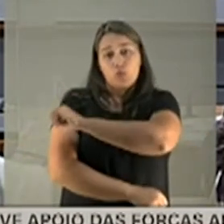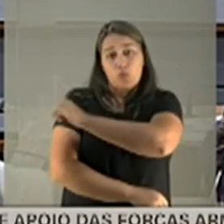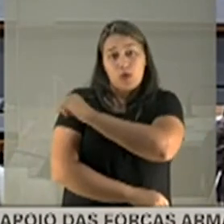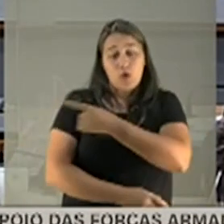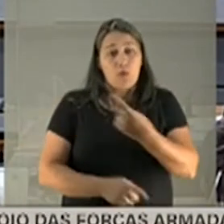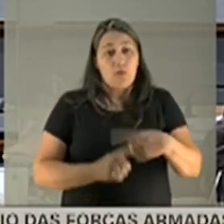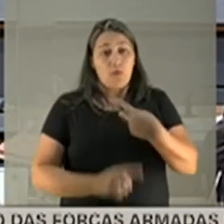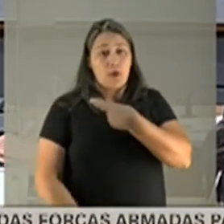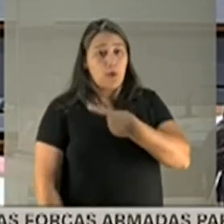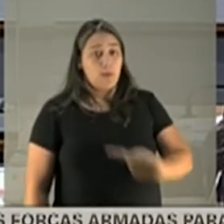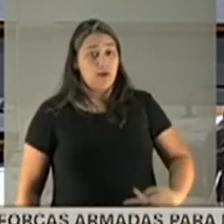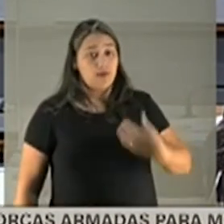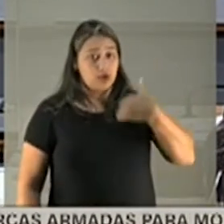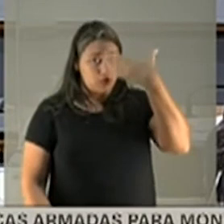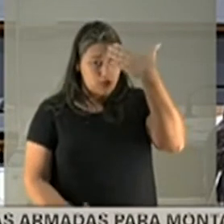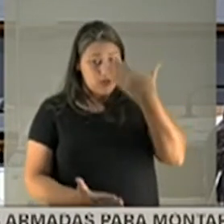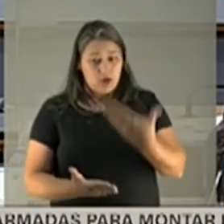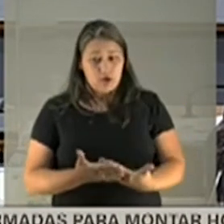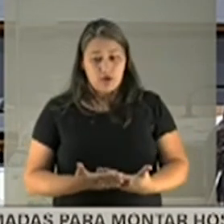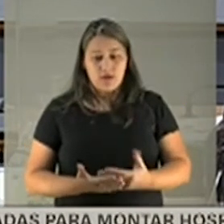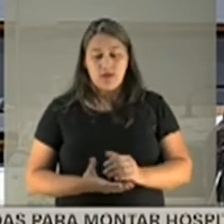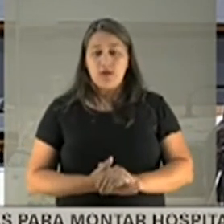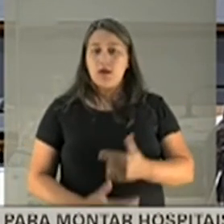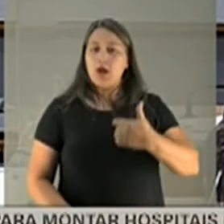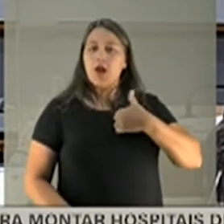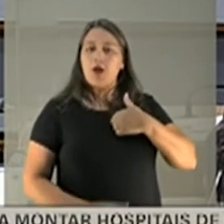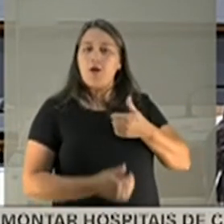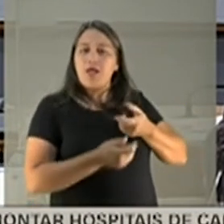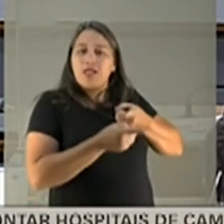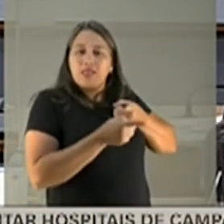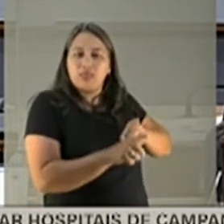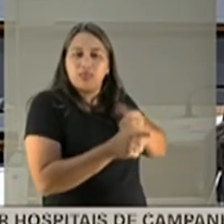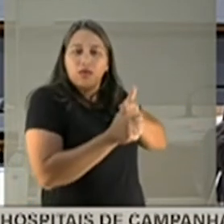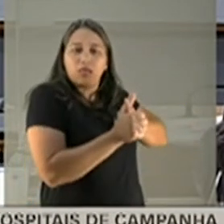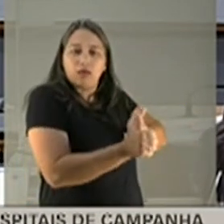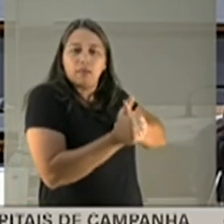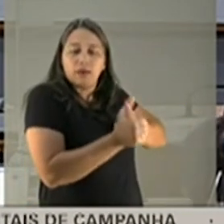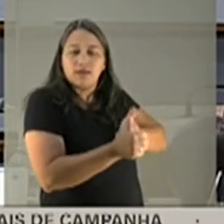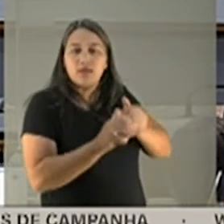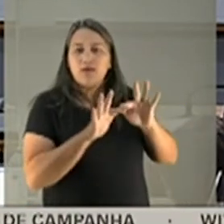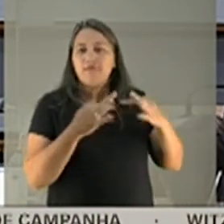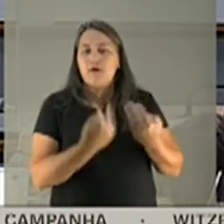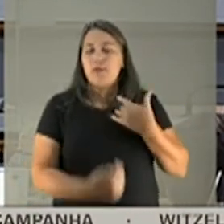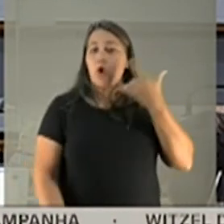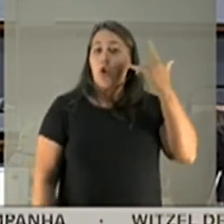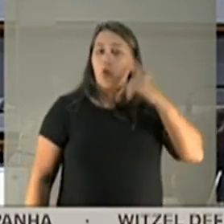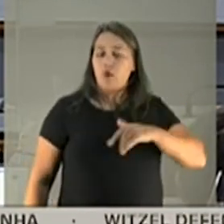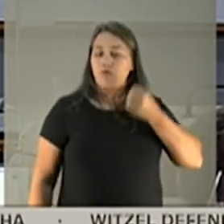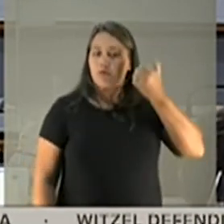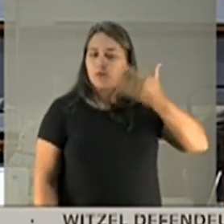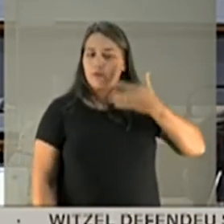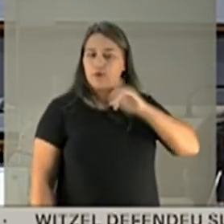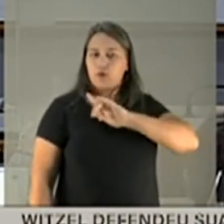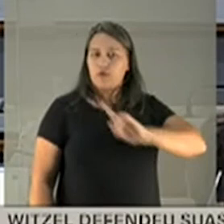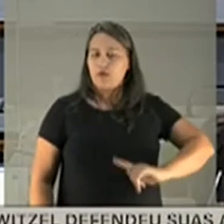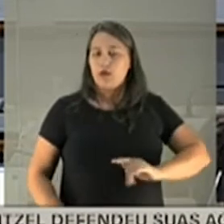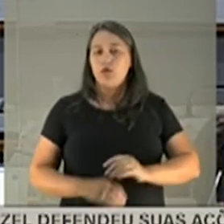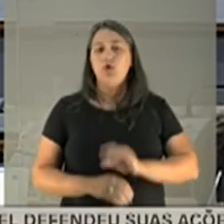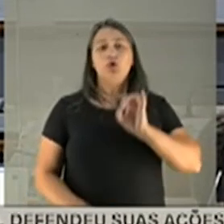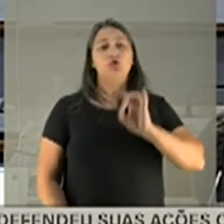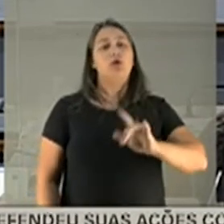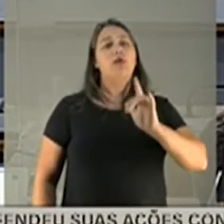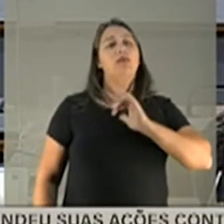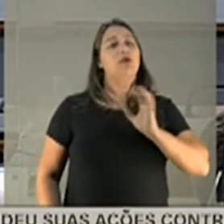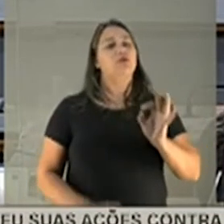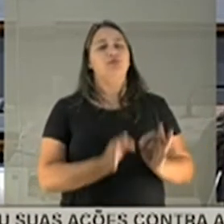porque o presidente acredita que eu estou perseguindo a família dele, novamente declarações do governador. E ele só tem